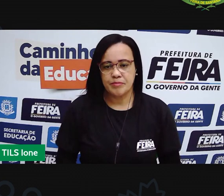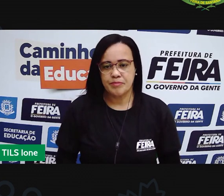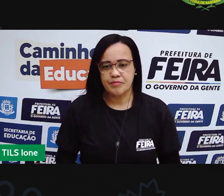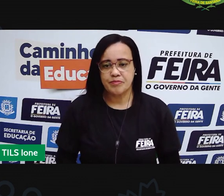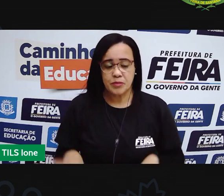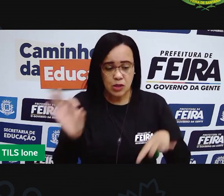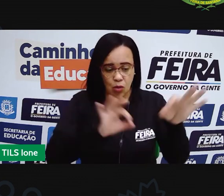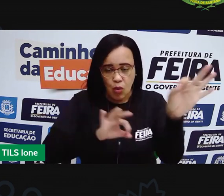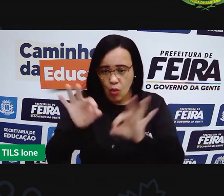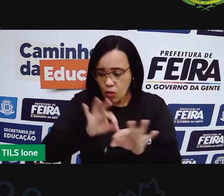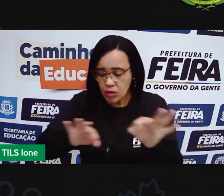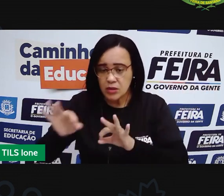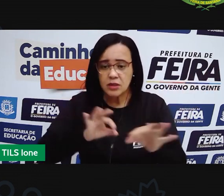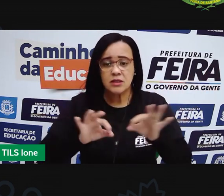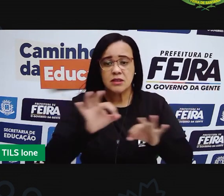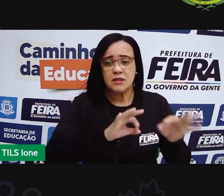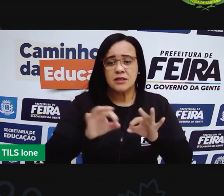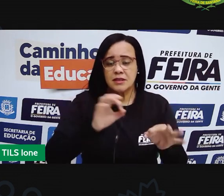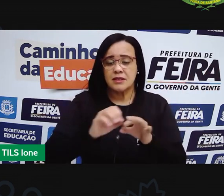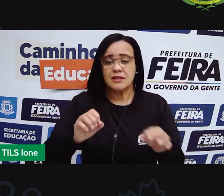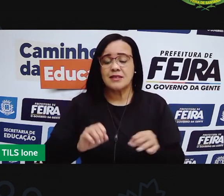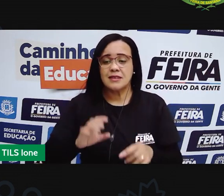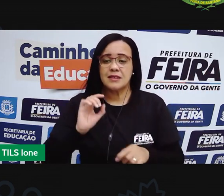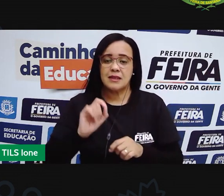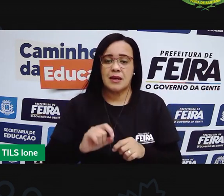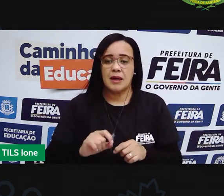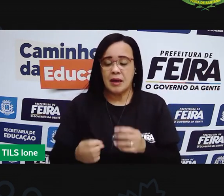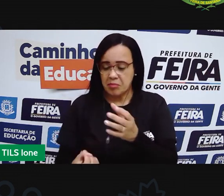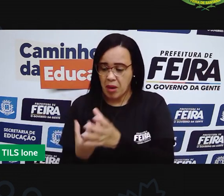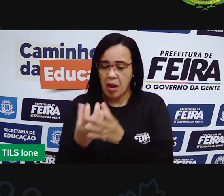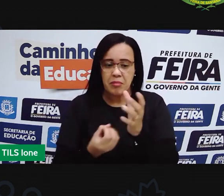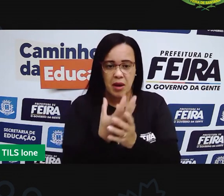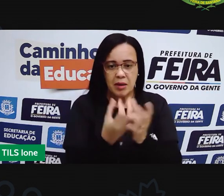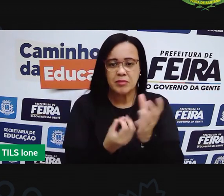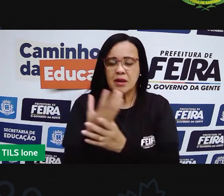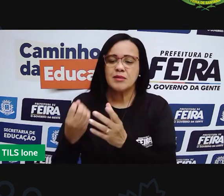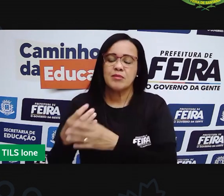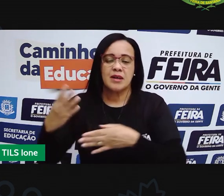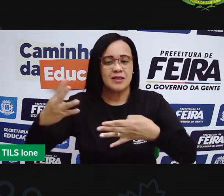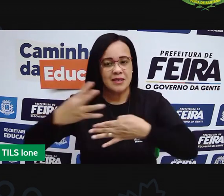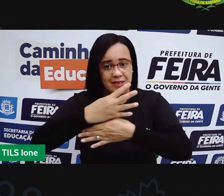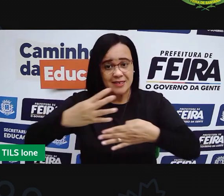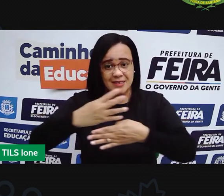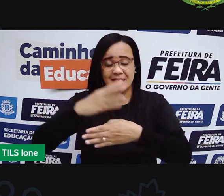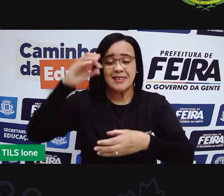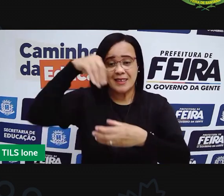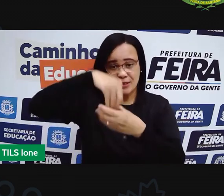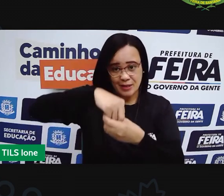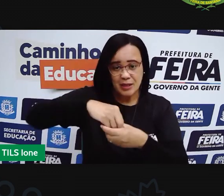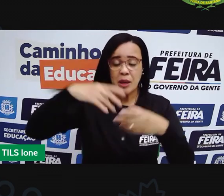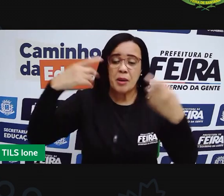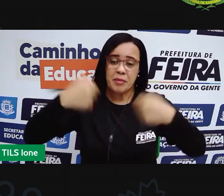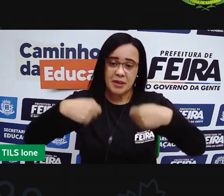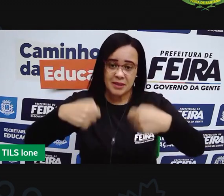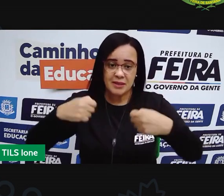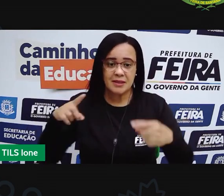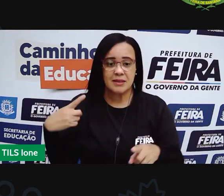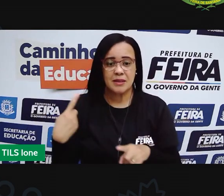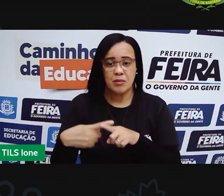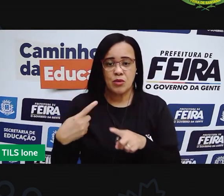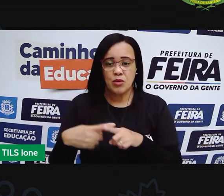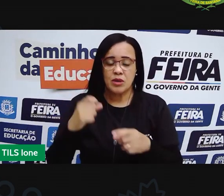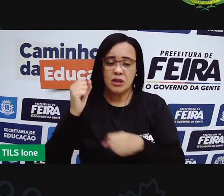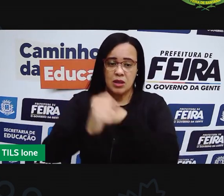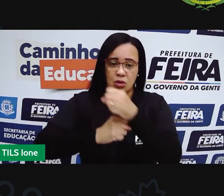grande centro. Porque a cidade foi seletiva, foi ampliando com o passagem dos anos.